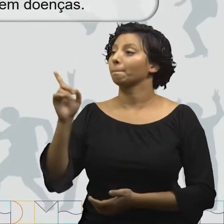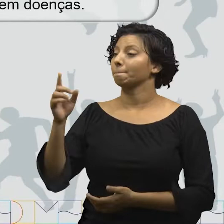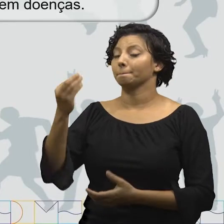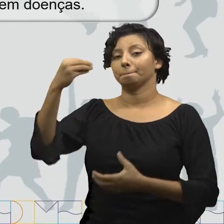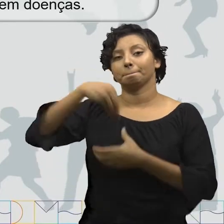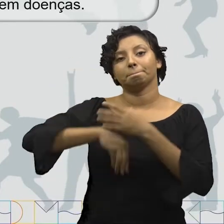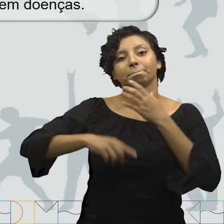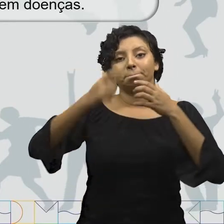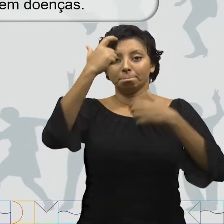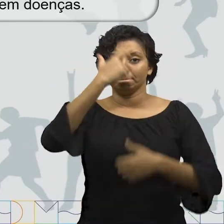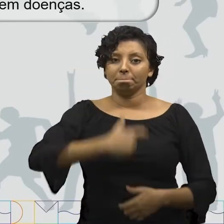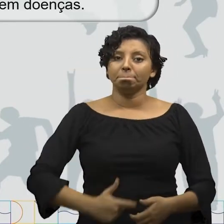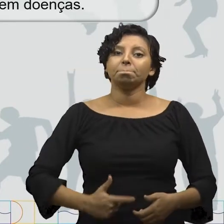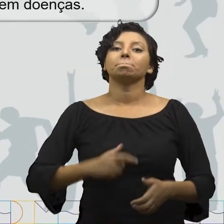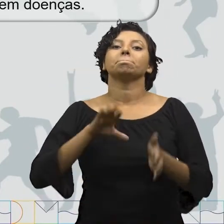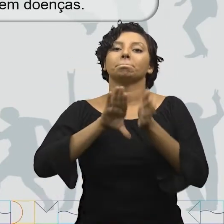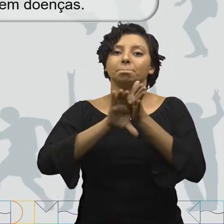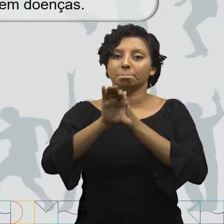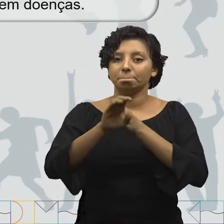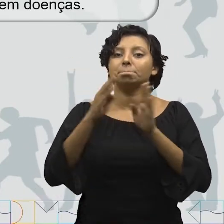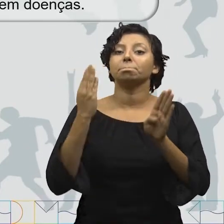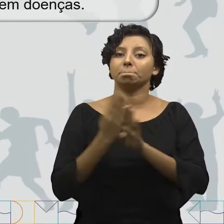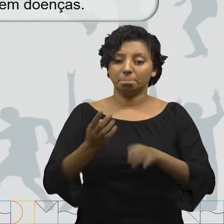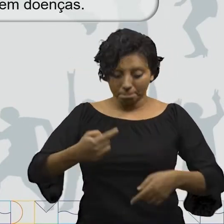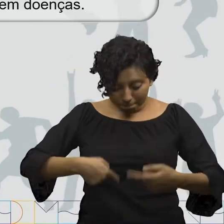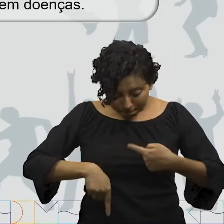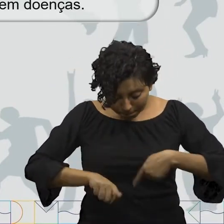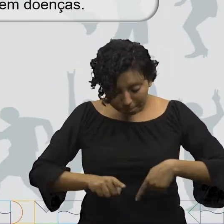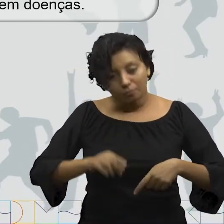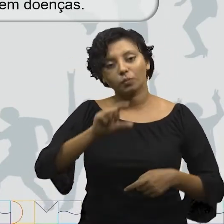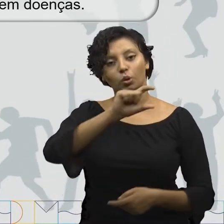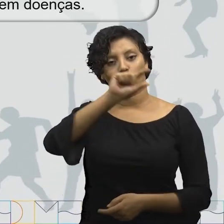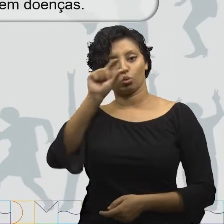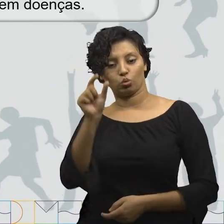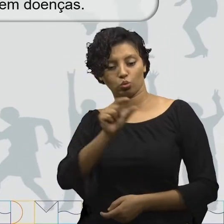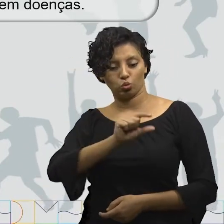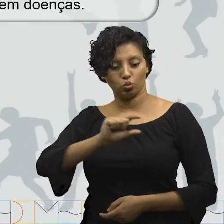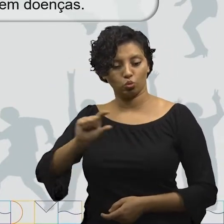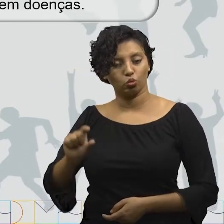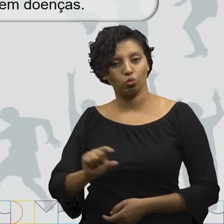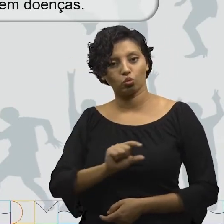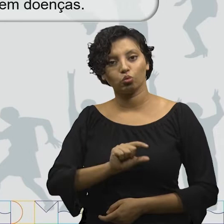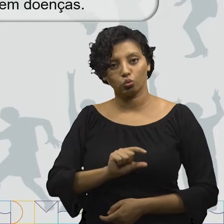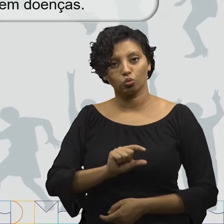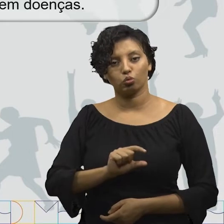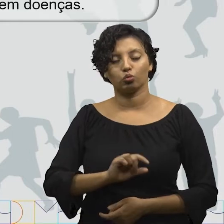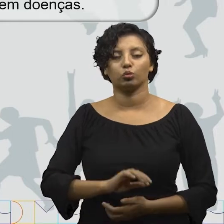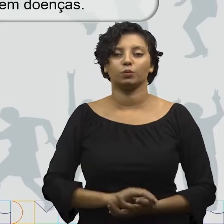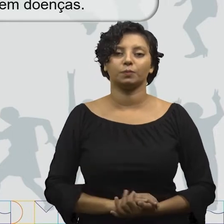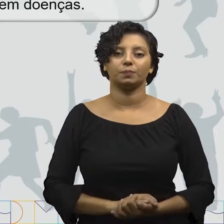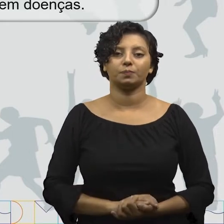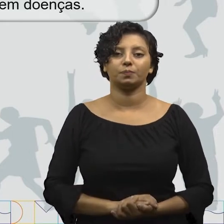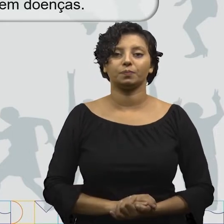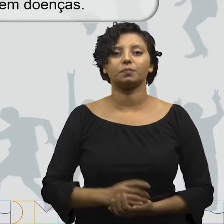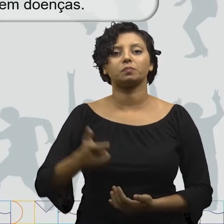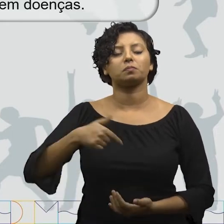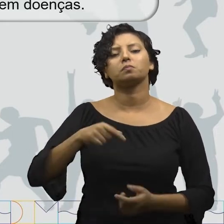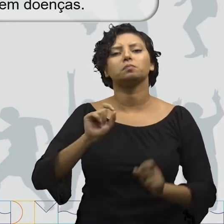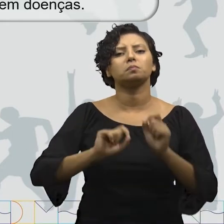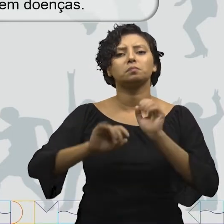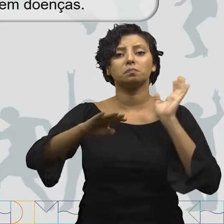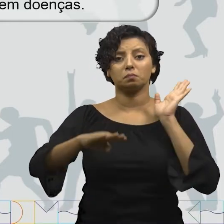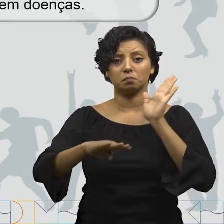bactérias podem ser encontradas no intestino humano, A chamada microbiota intestinal ou flora intestinal. Ela é responsável por